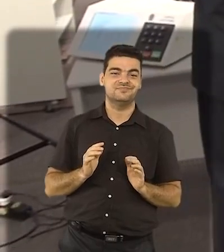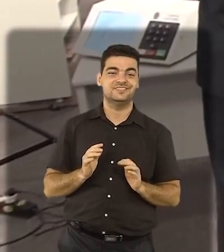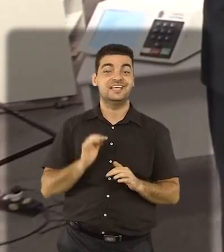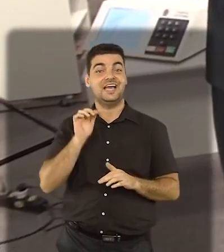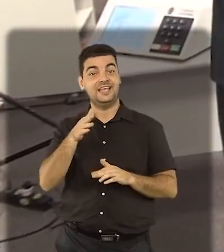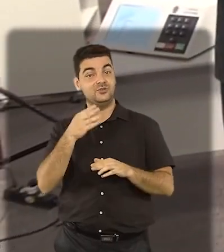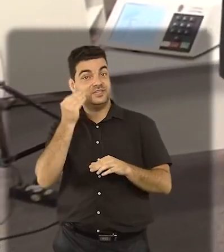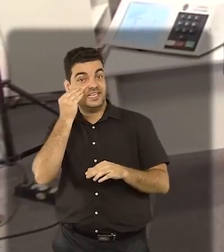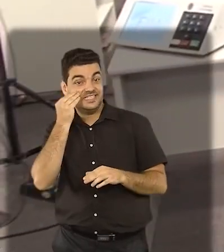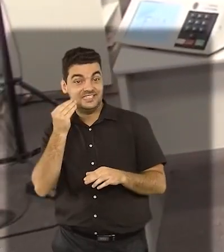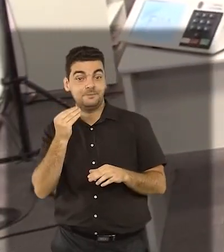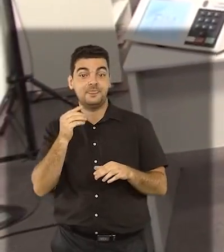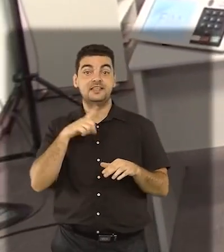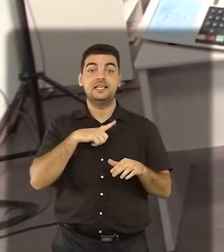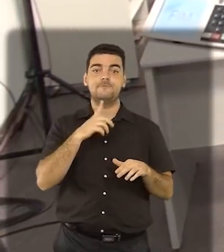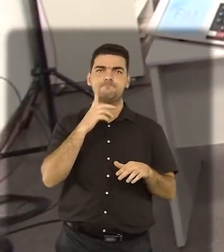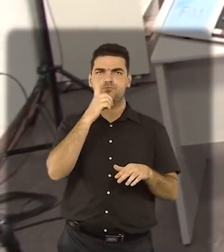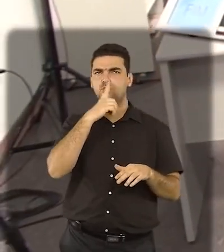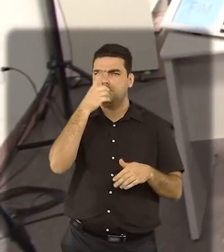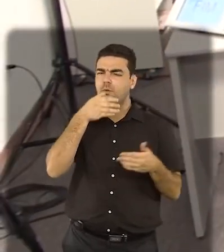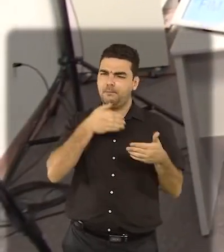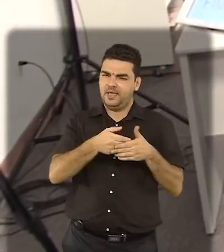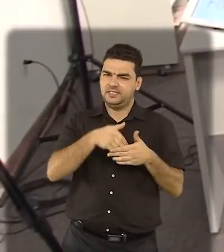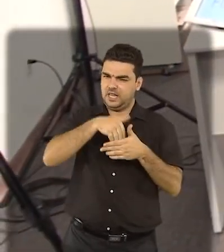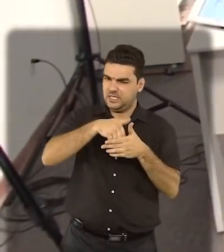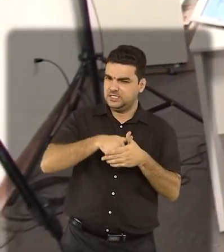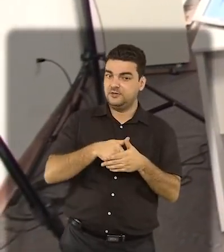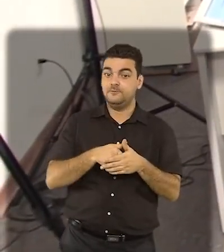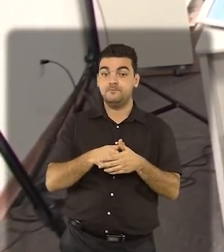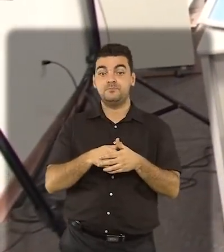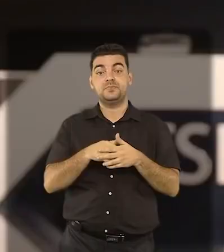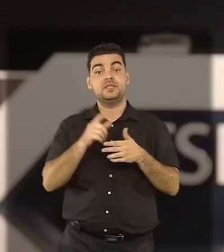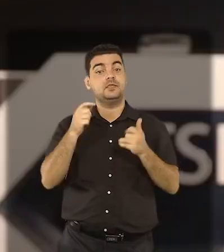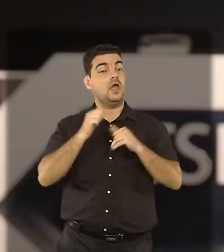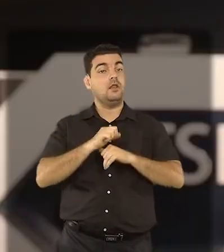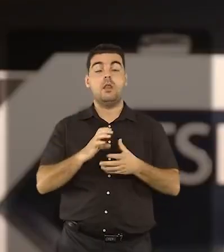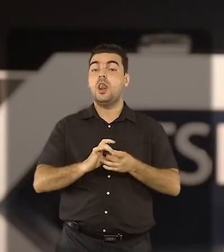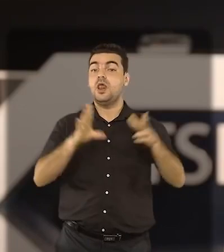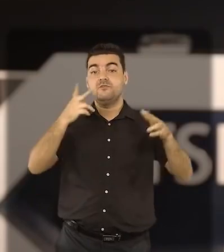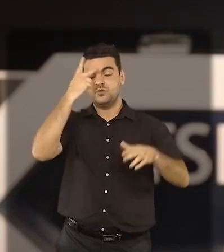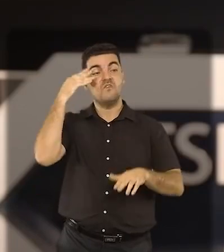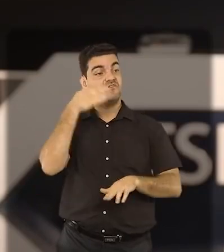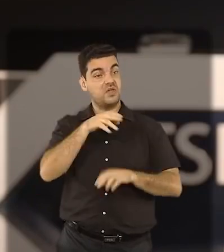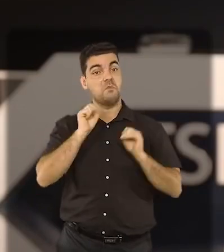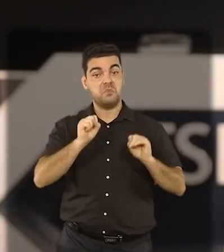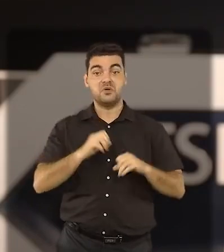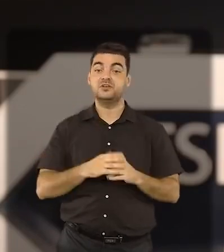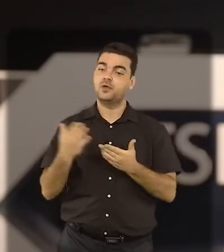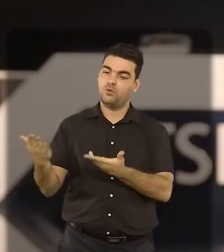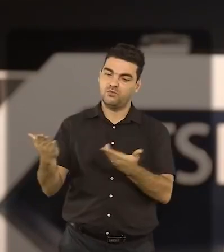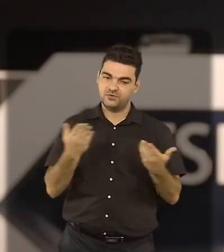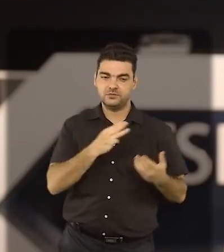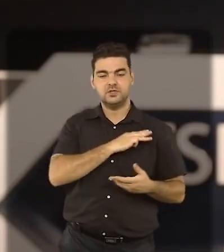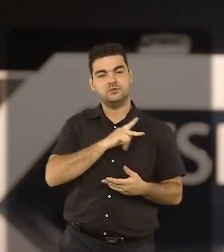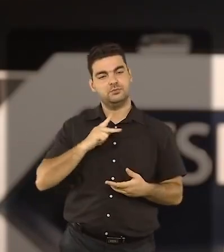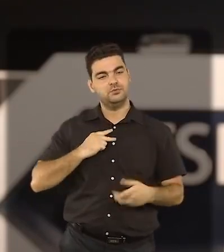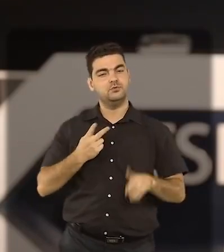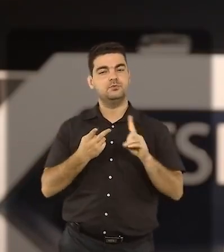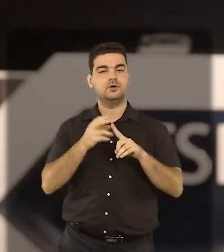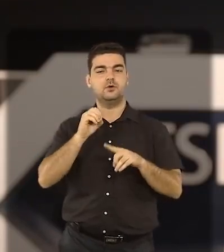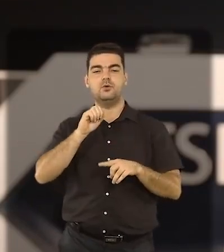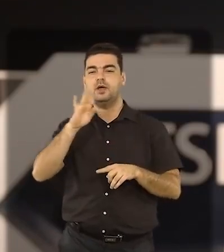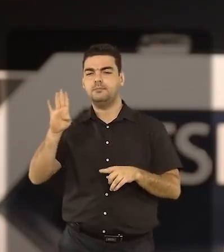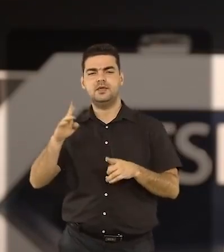O teste ocorre durante o domingo de eleição, em sessão pública, na qual são convidados o Ministério Público, a